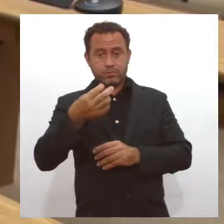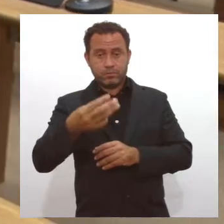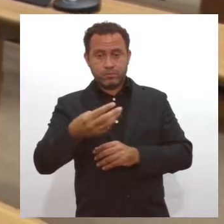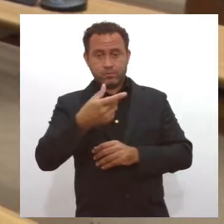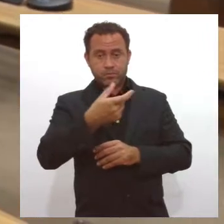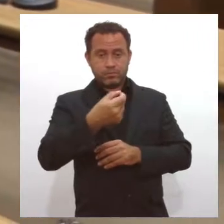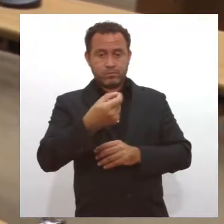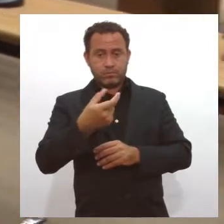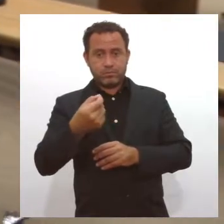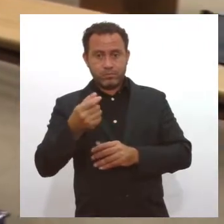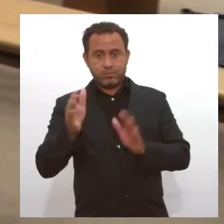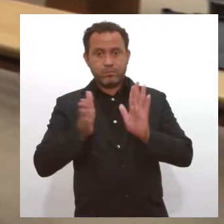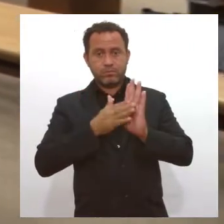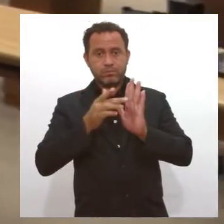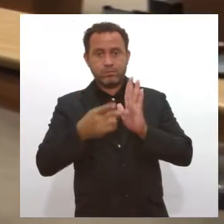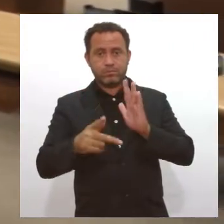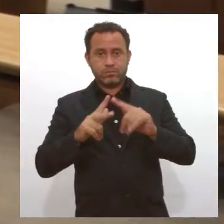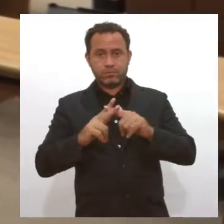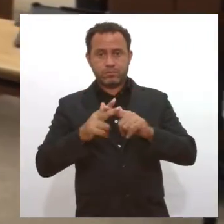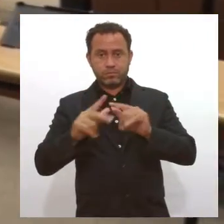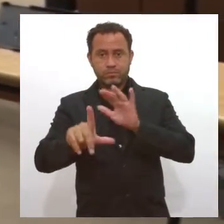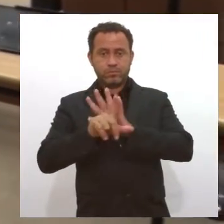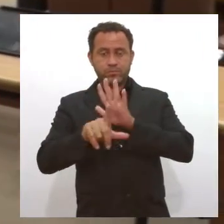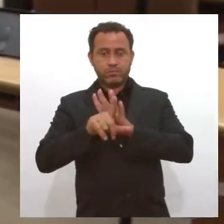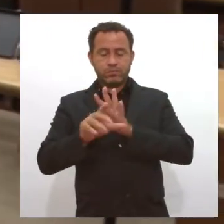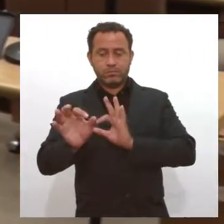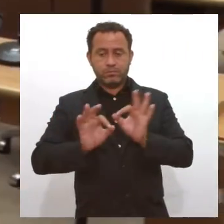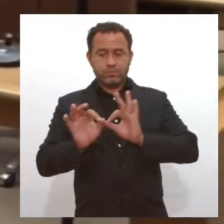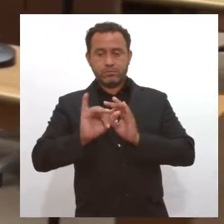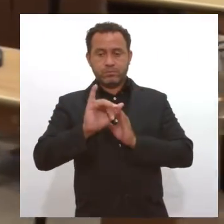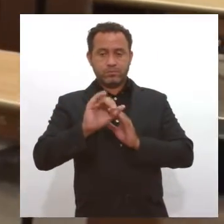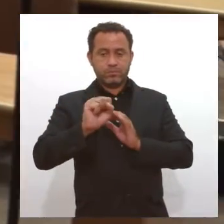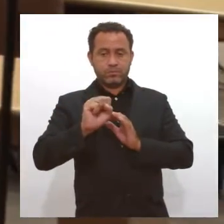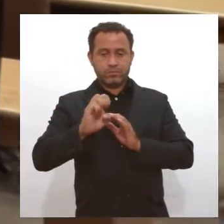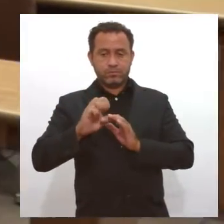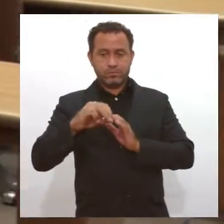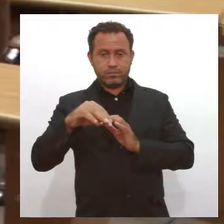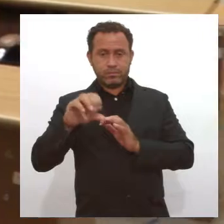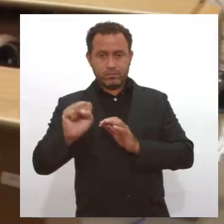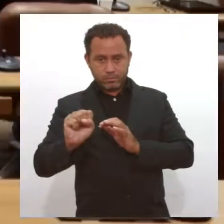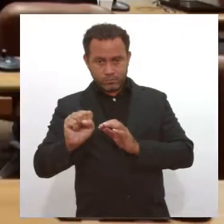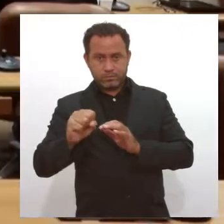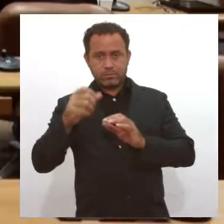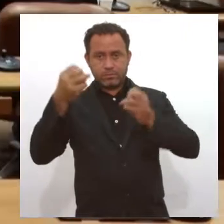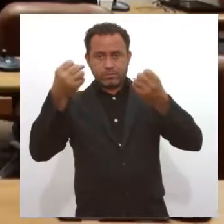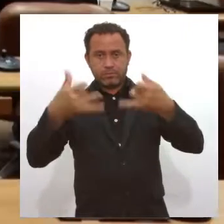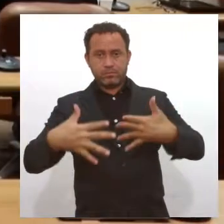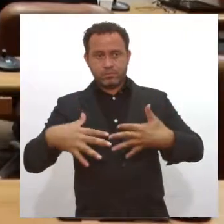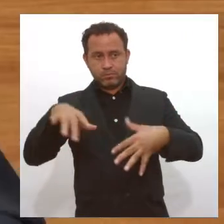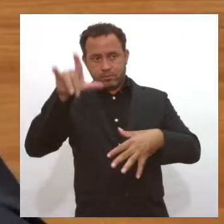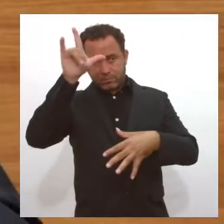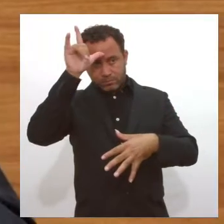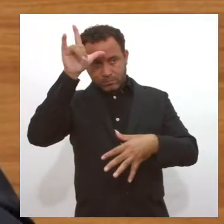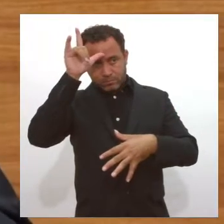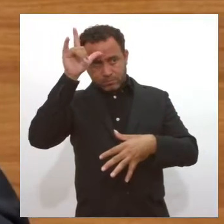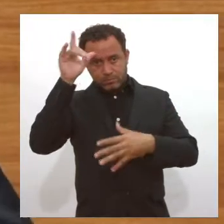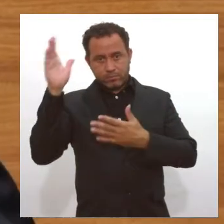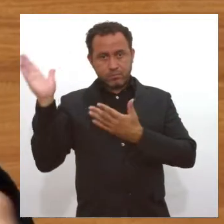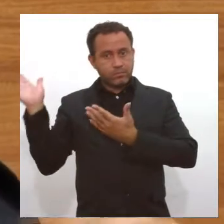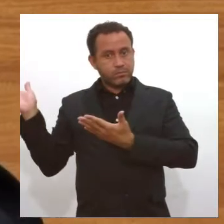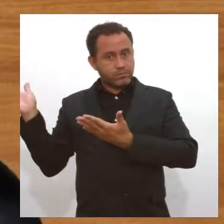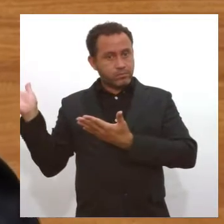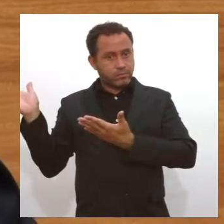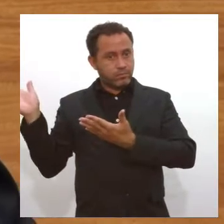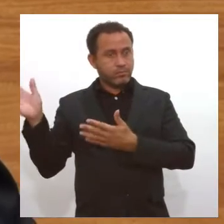2020 propõe a alteração na lei que rege o ICMS. Ao explicar o projeto, o líder do governo na casa, o deputado Zezinho Sobral,